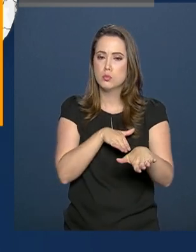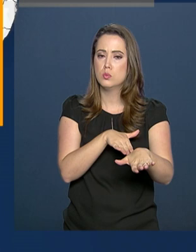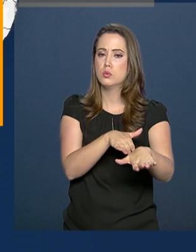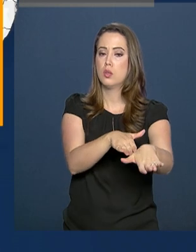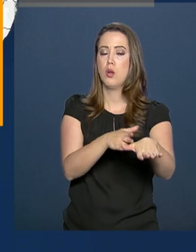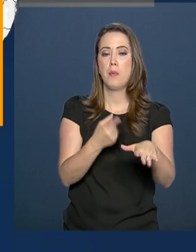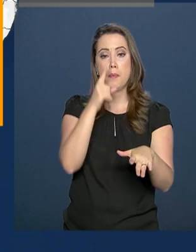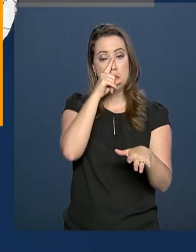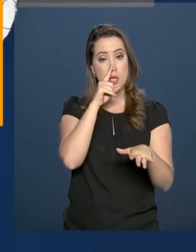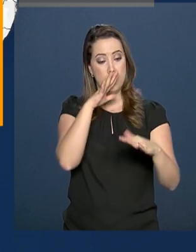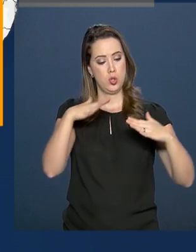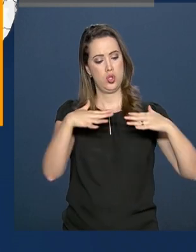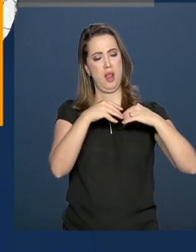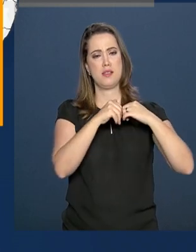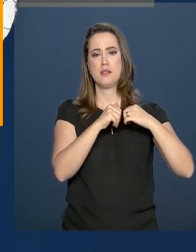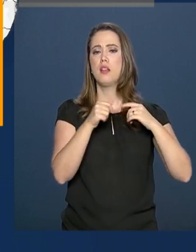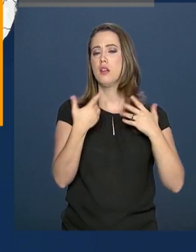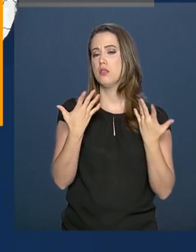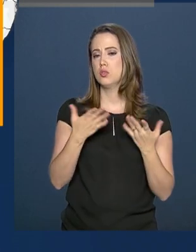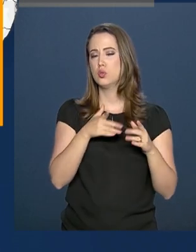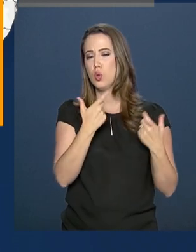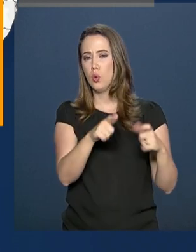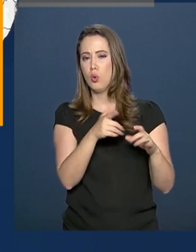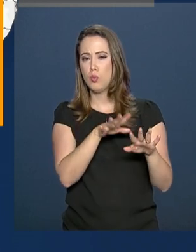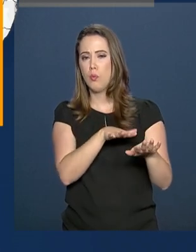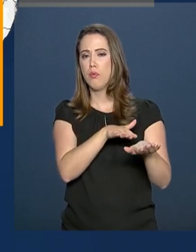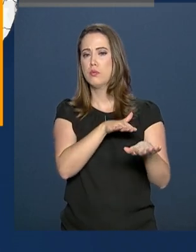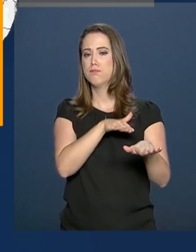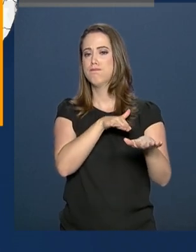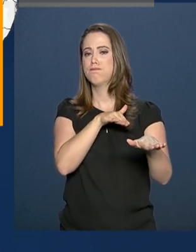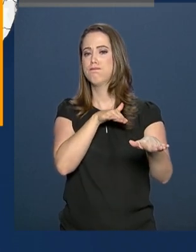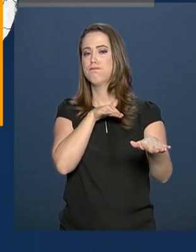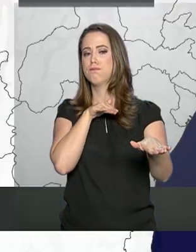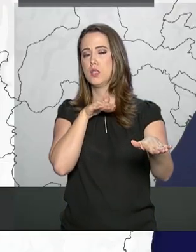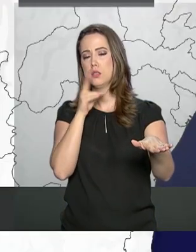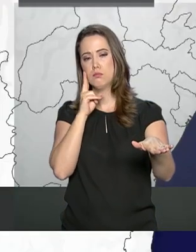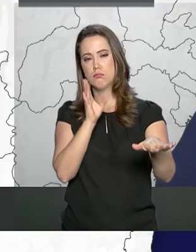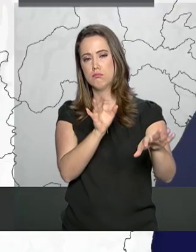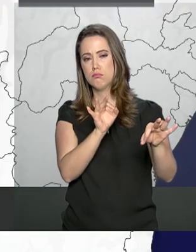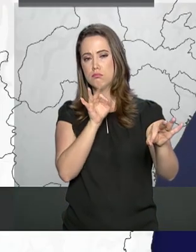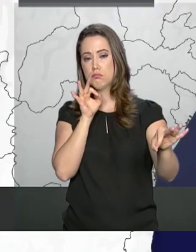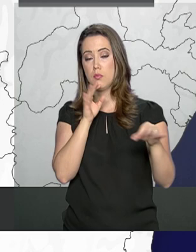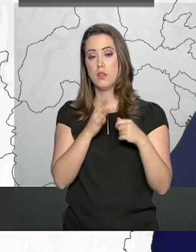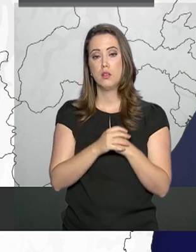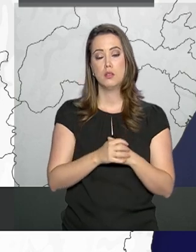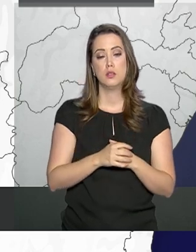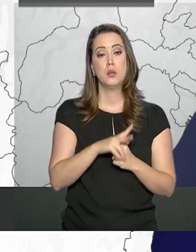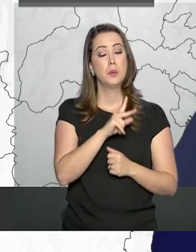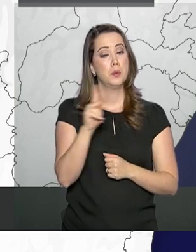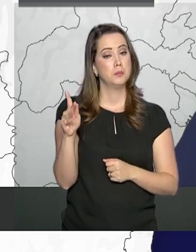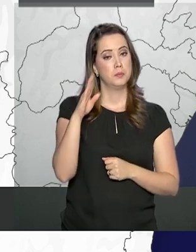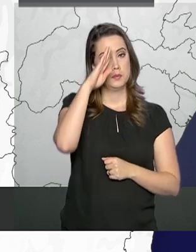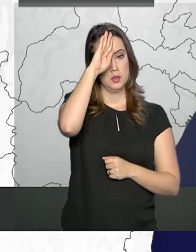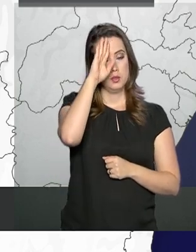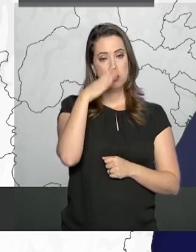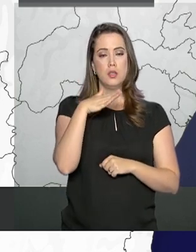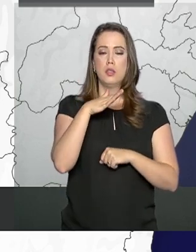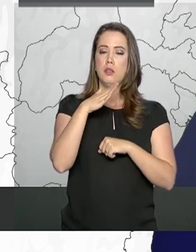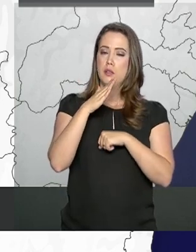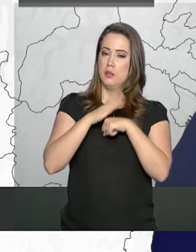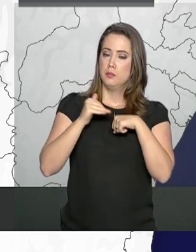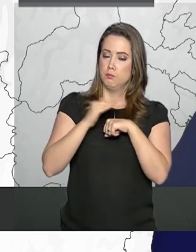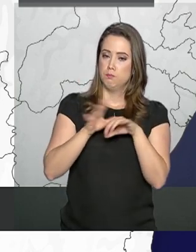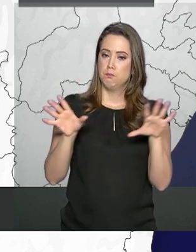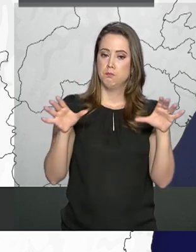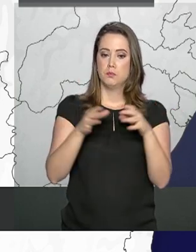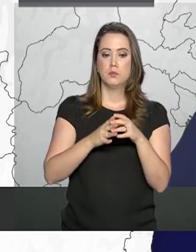acidentes de trânsito e a extensão dos congestionamentos de veículos. O presidente Jair Bolsonaro tem muito carinho pela categoria dos caminhoneiros,